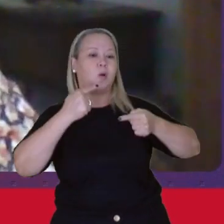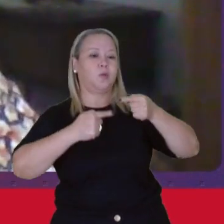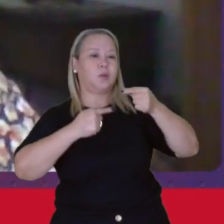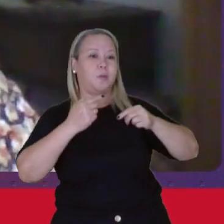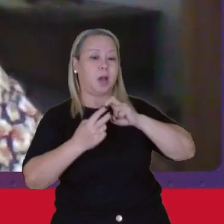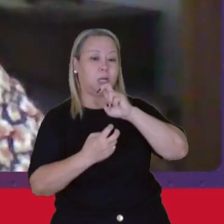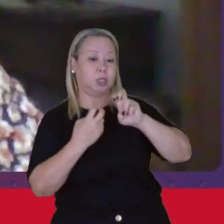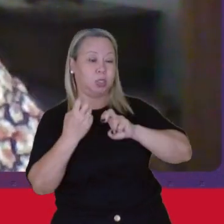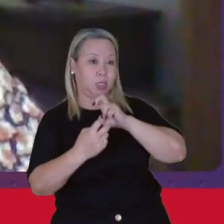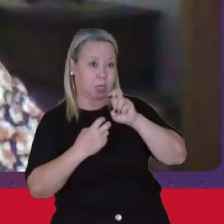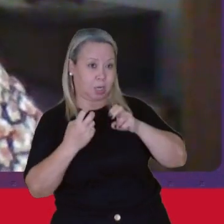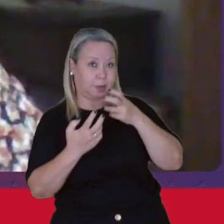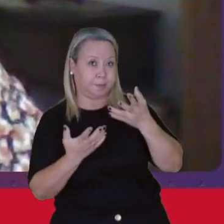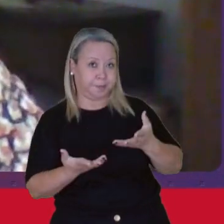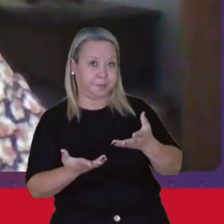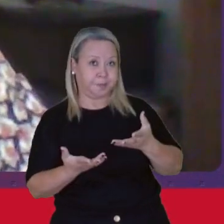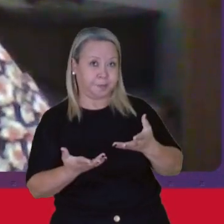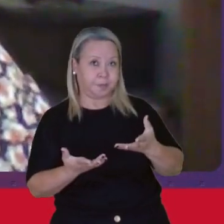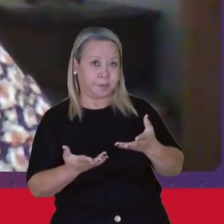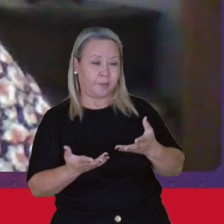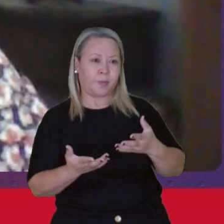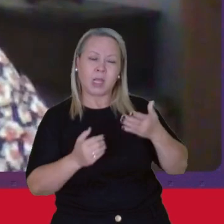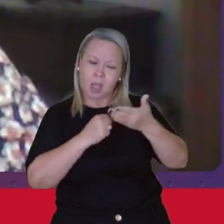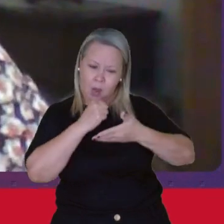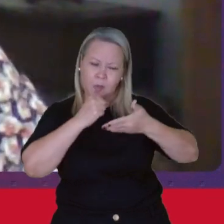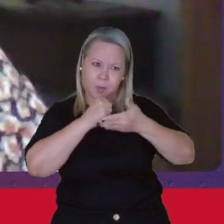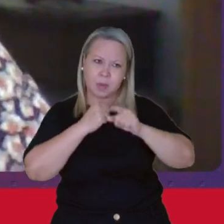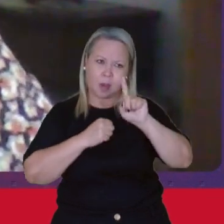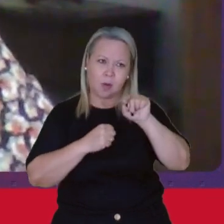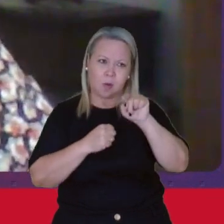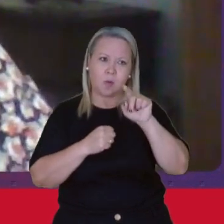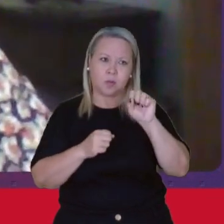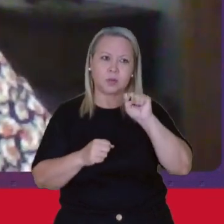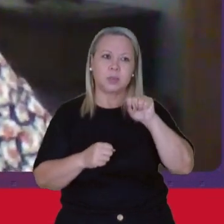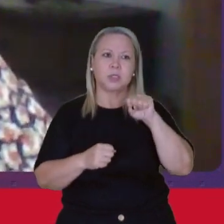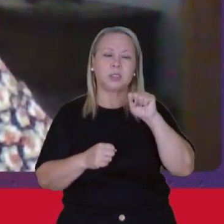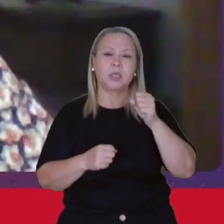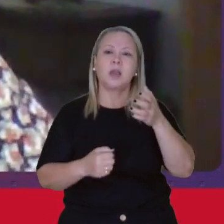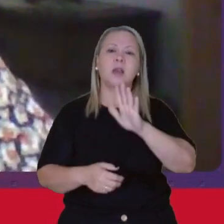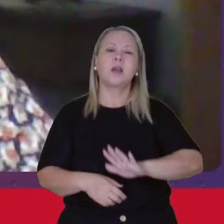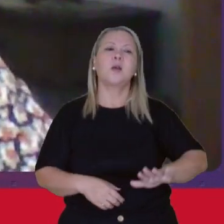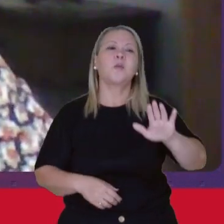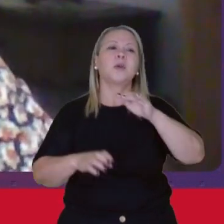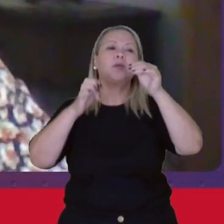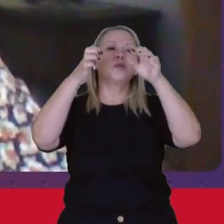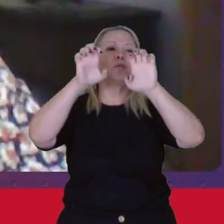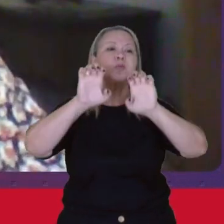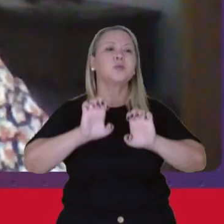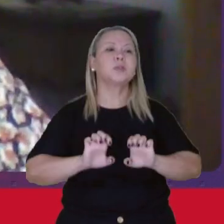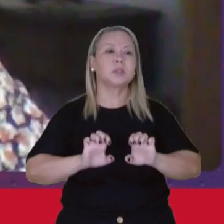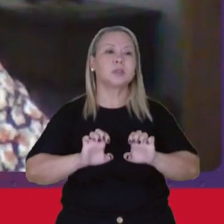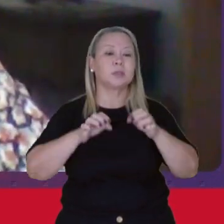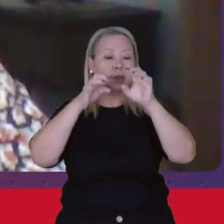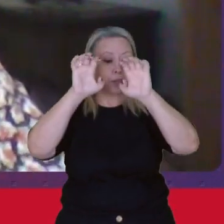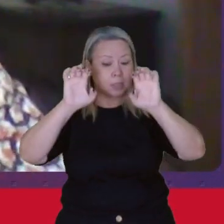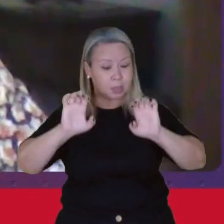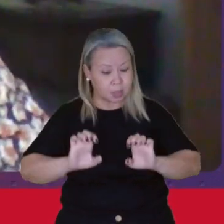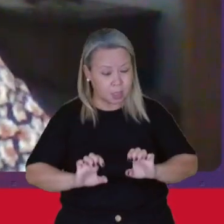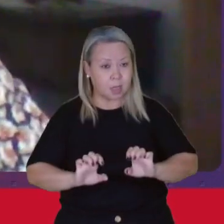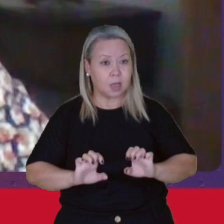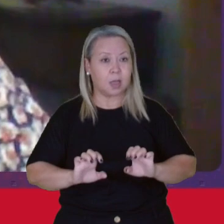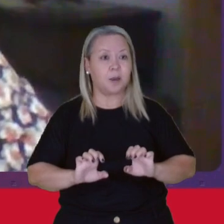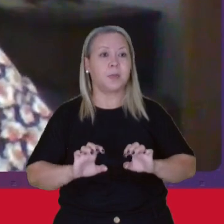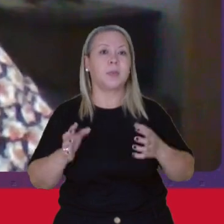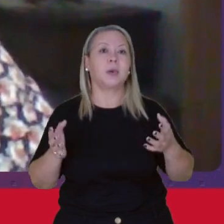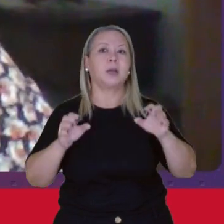creche Embora o debate De creche Seja fundamental Mas todo Sistema De assistência